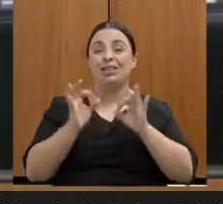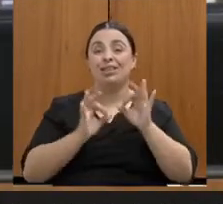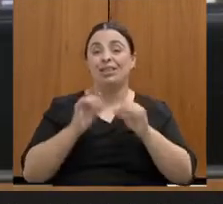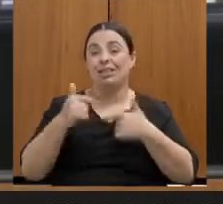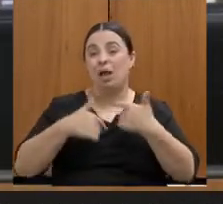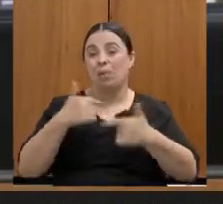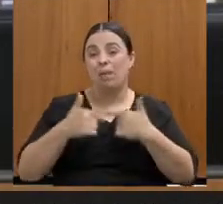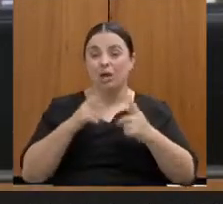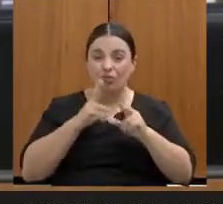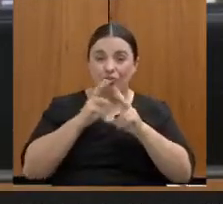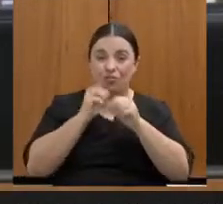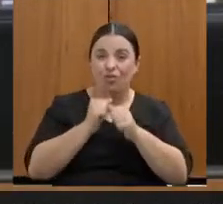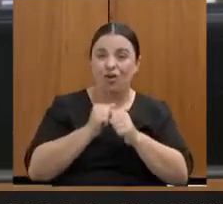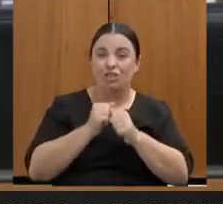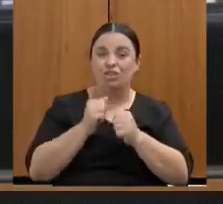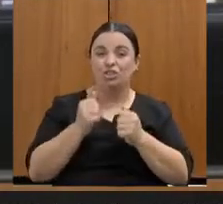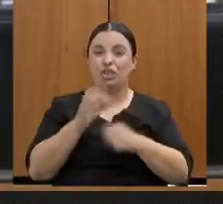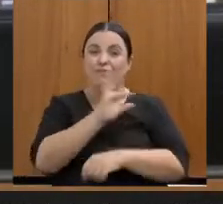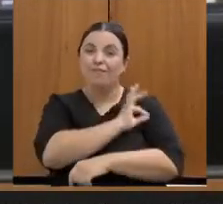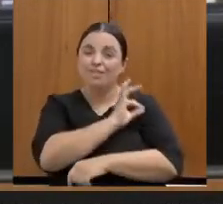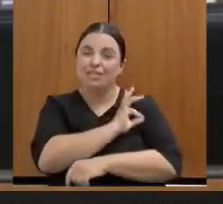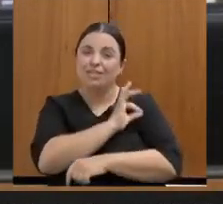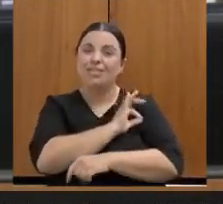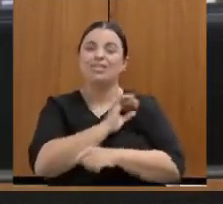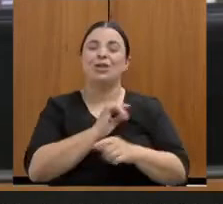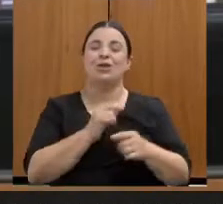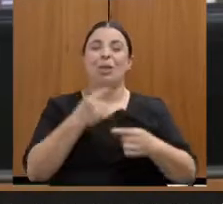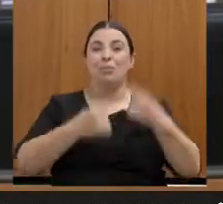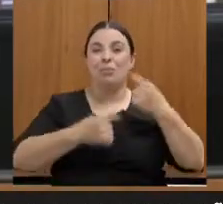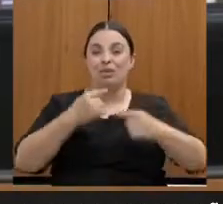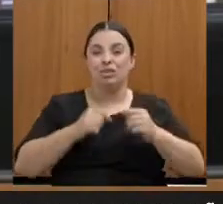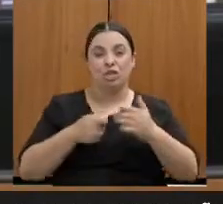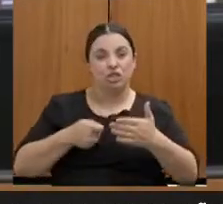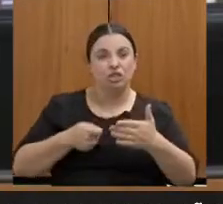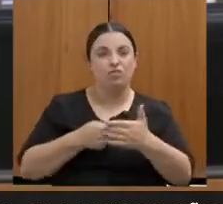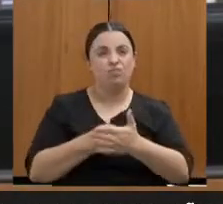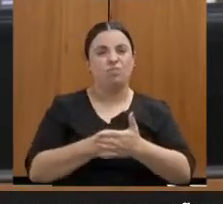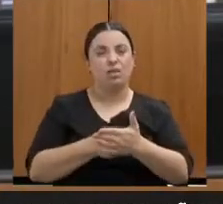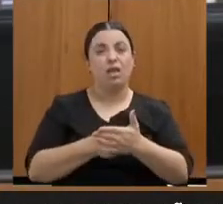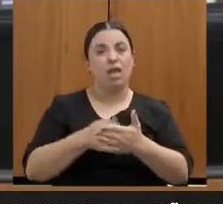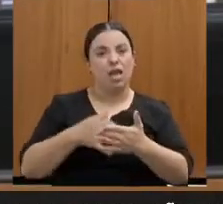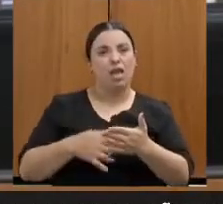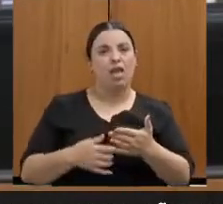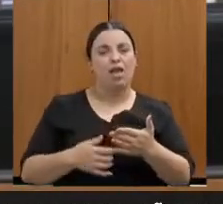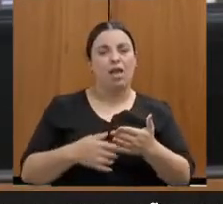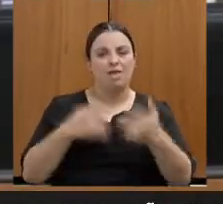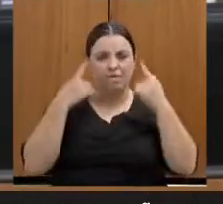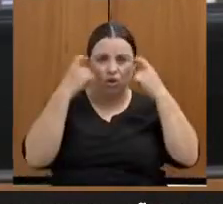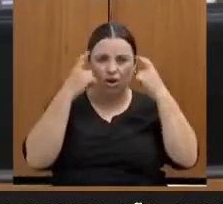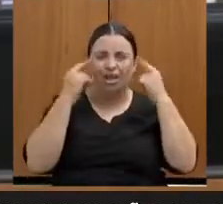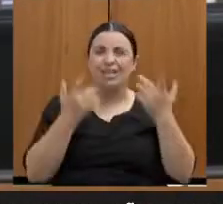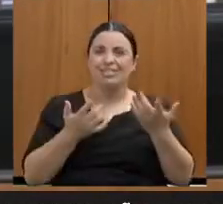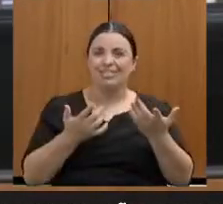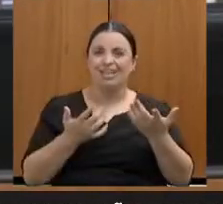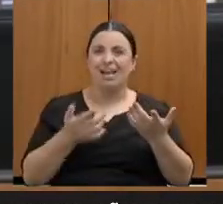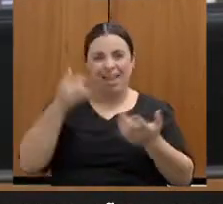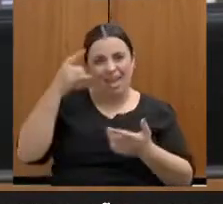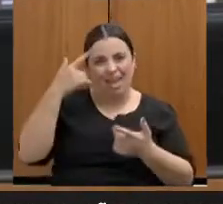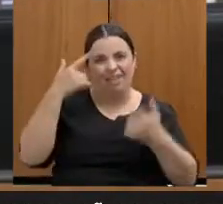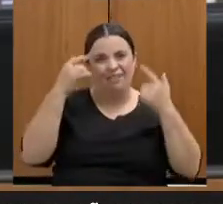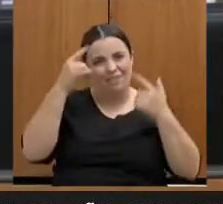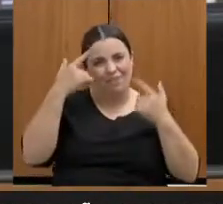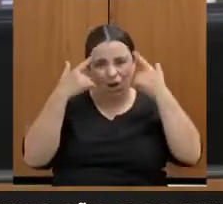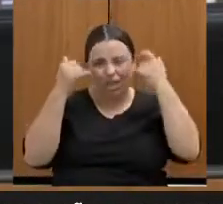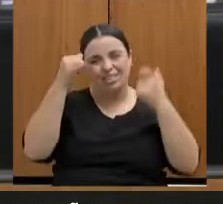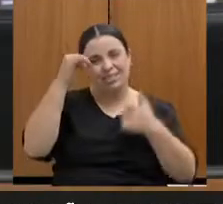na política de enfrentamento às violências, de estruturação dos serviços, do fortalecimento das redes de apoio,